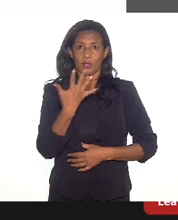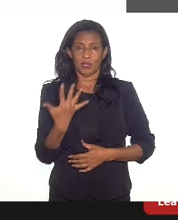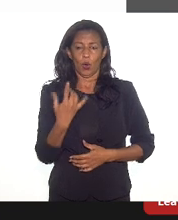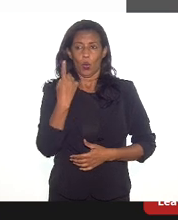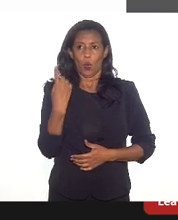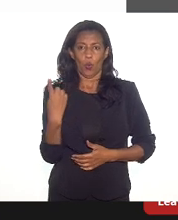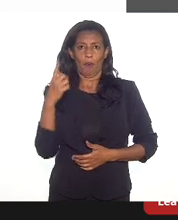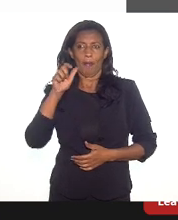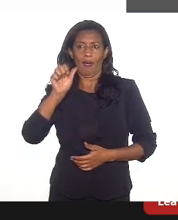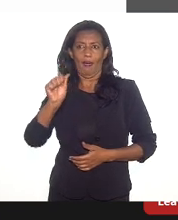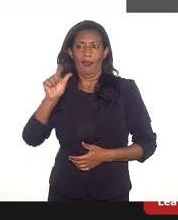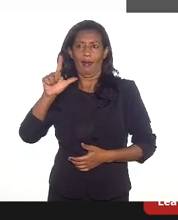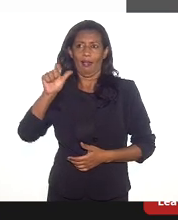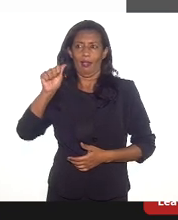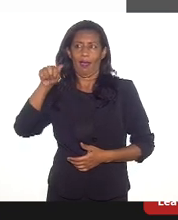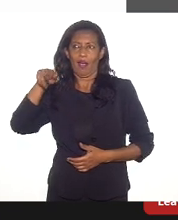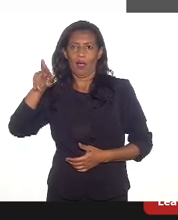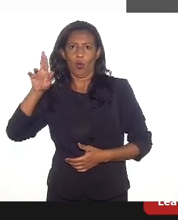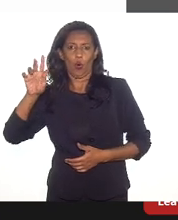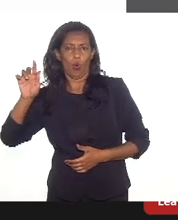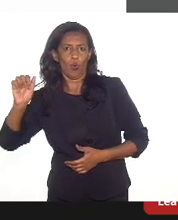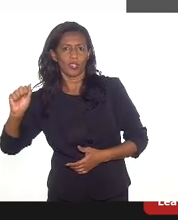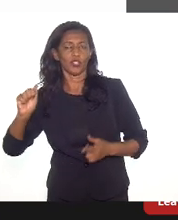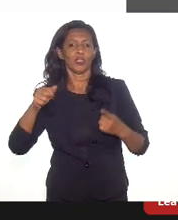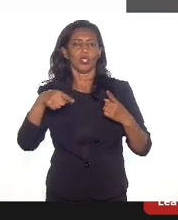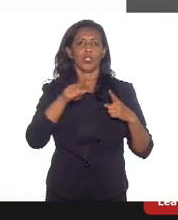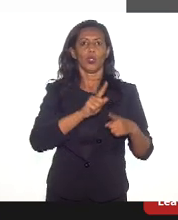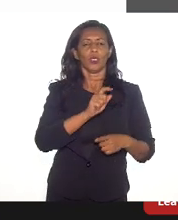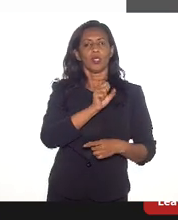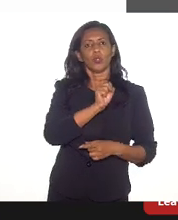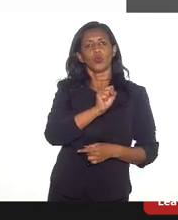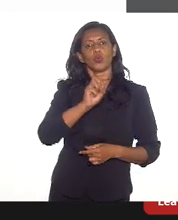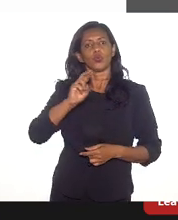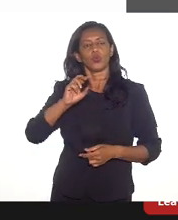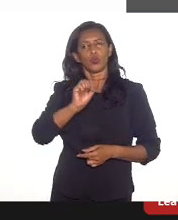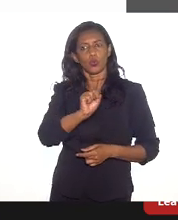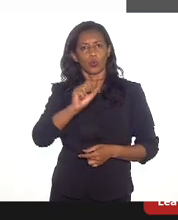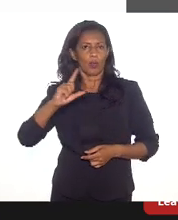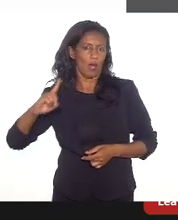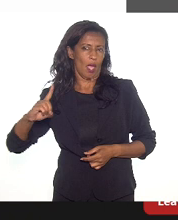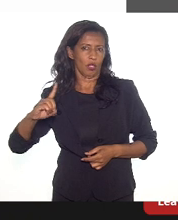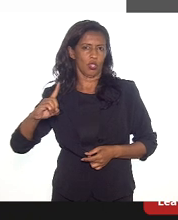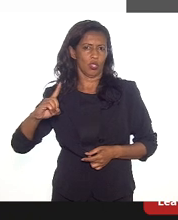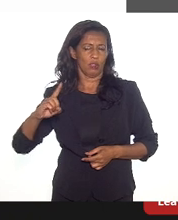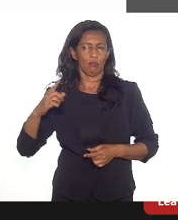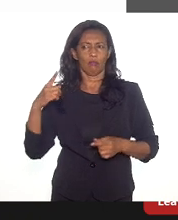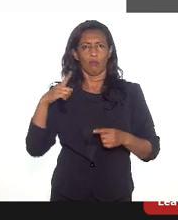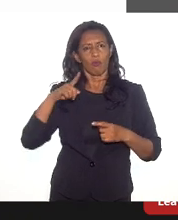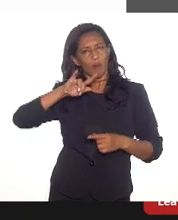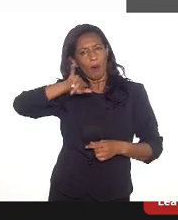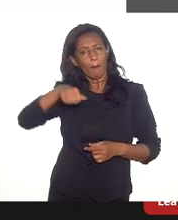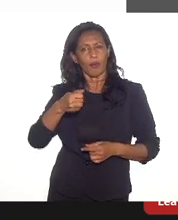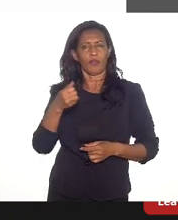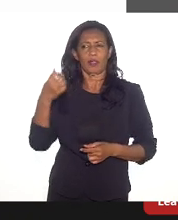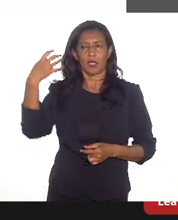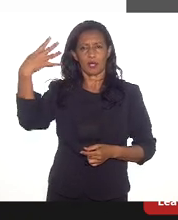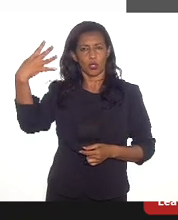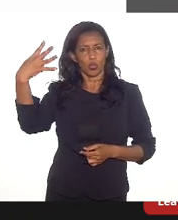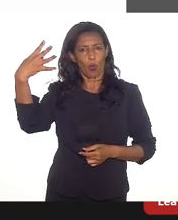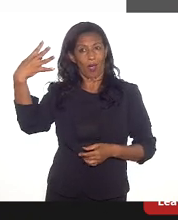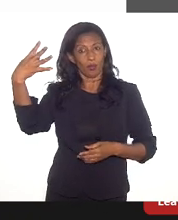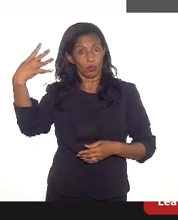Alagoas e quatro para a região sudeste. Nós estamos buscando uma forma de trazer essas quatro termos para